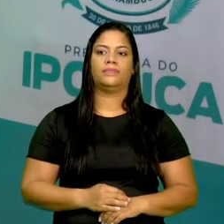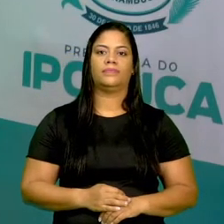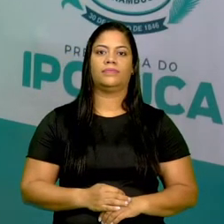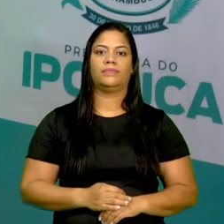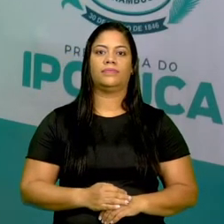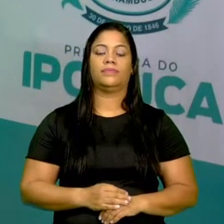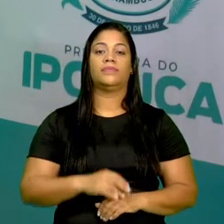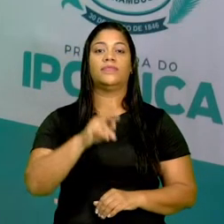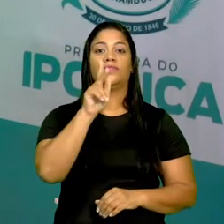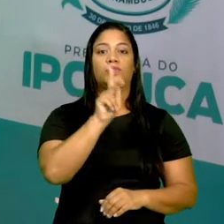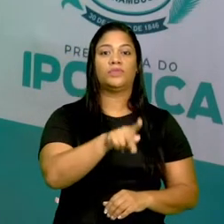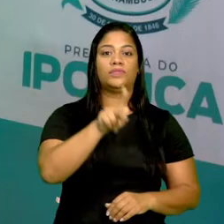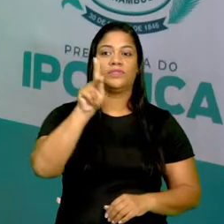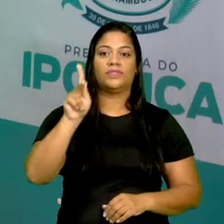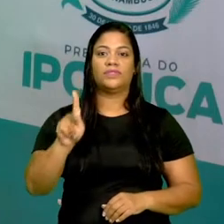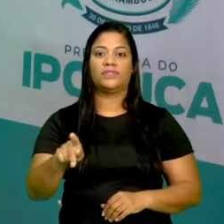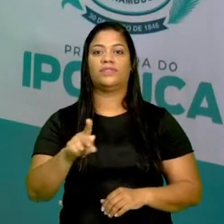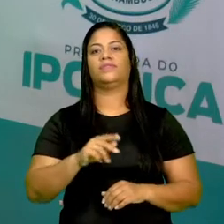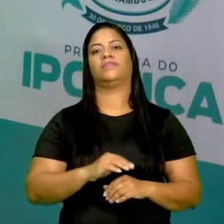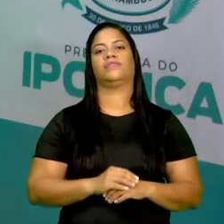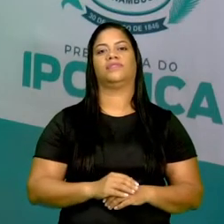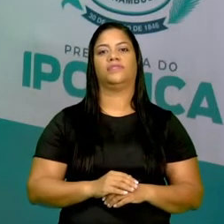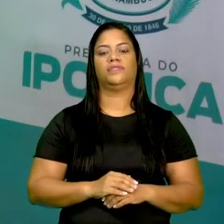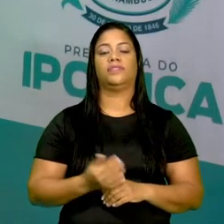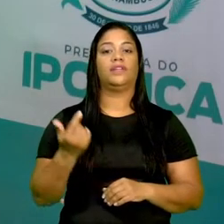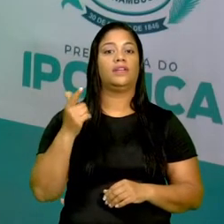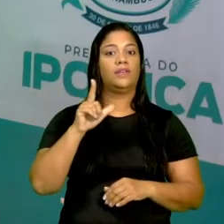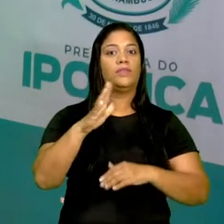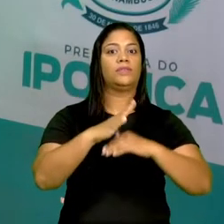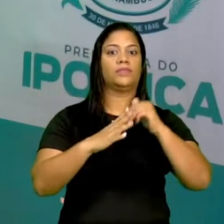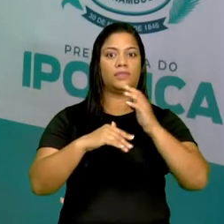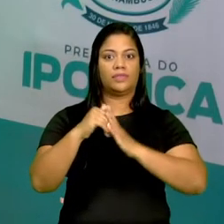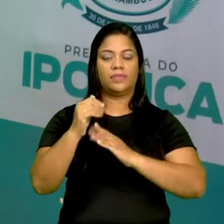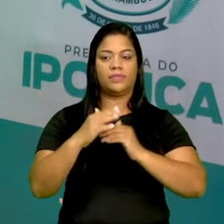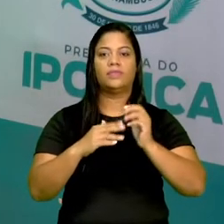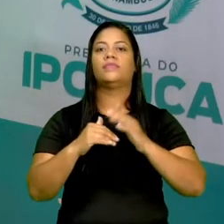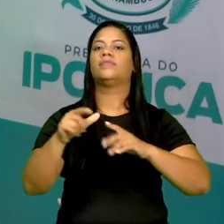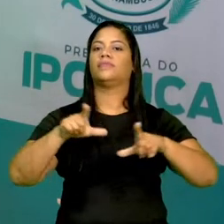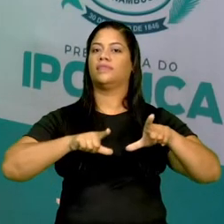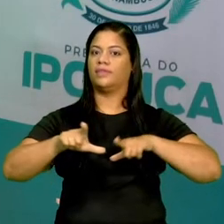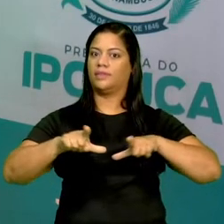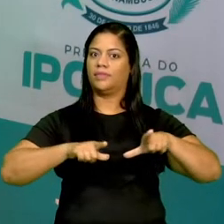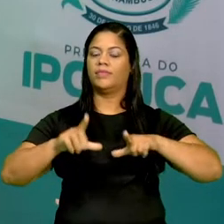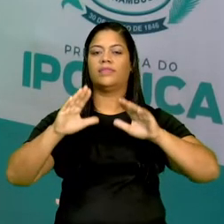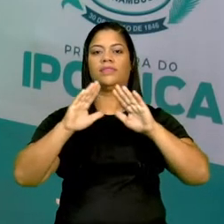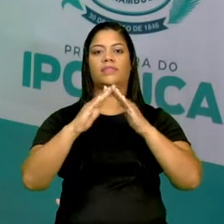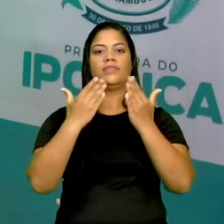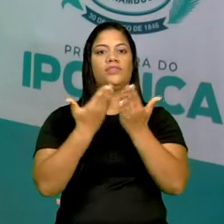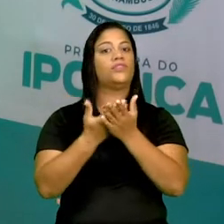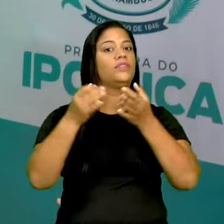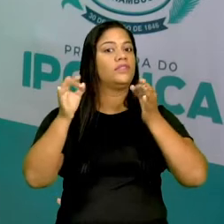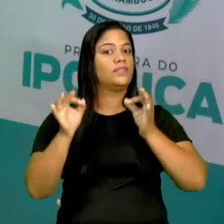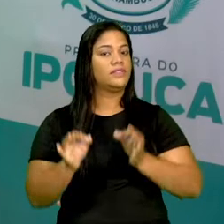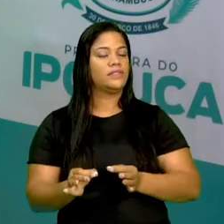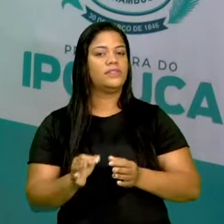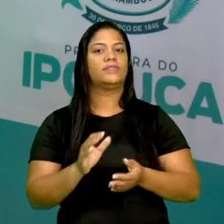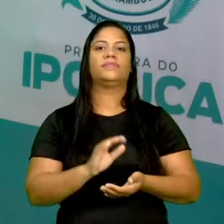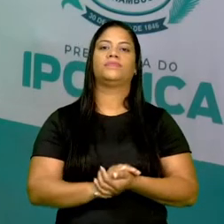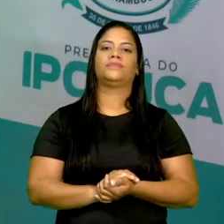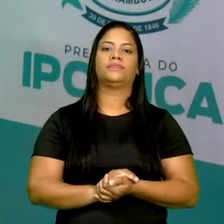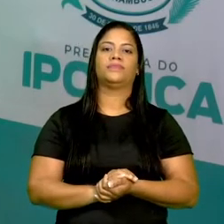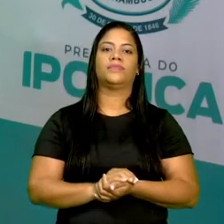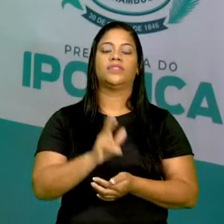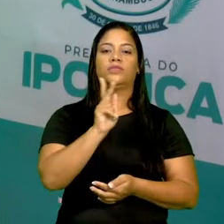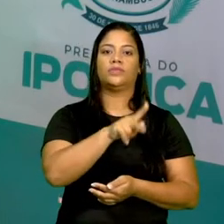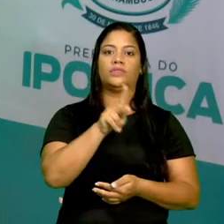Os professores, é outro profissional que trabalha na escola, tá certo? São eles